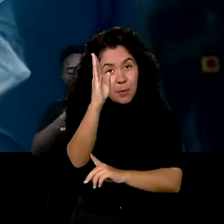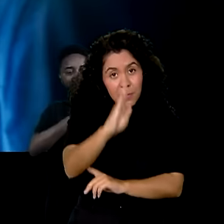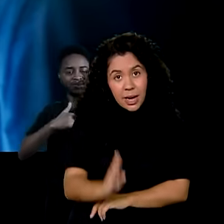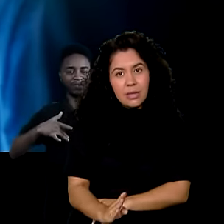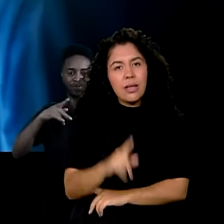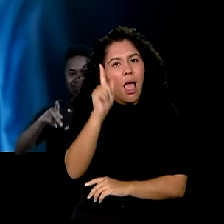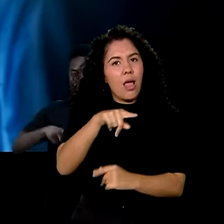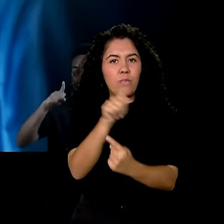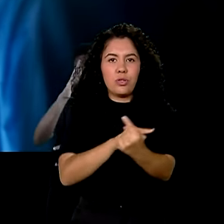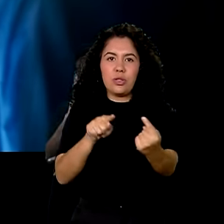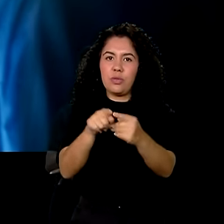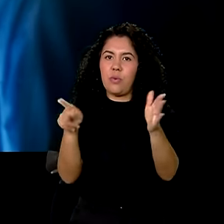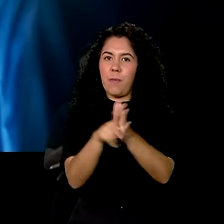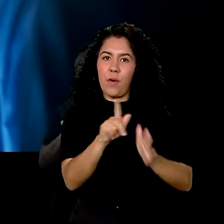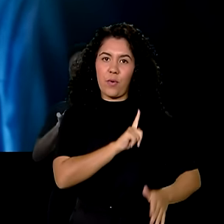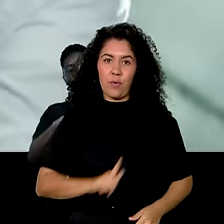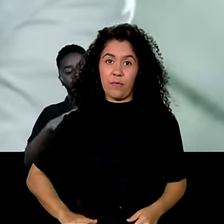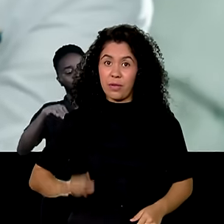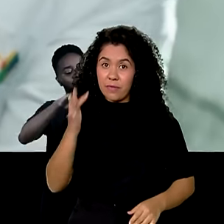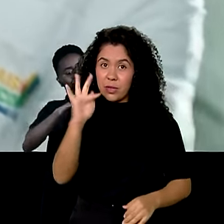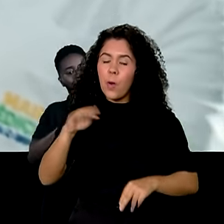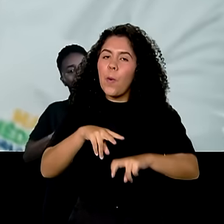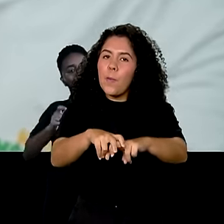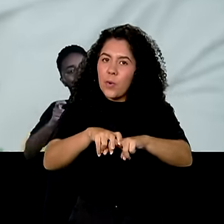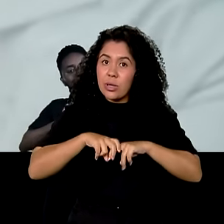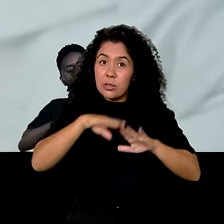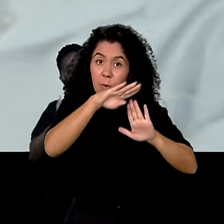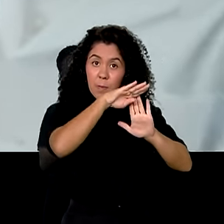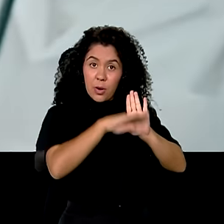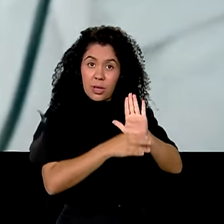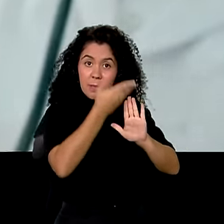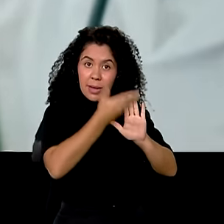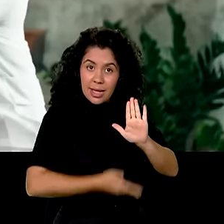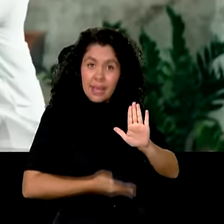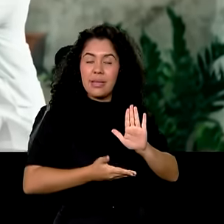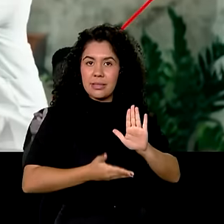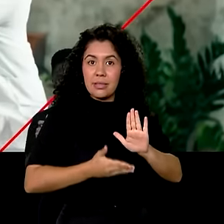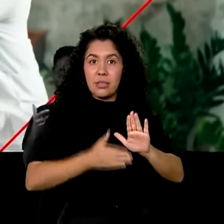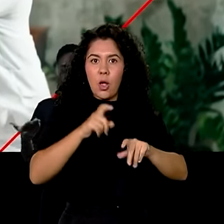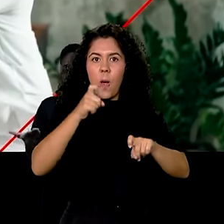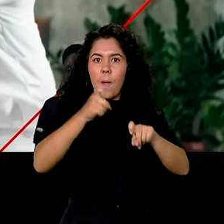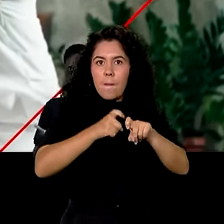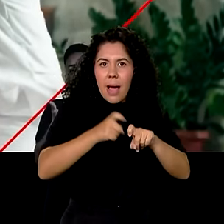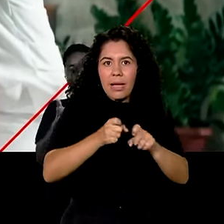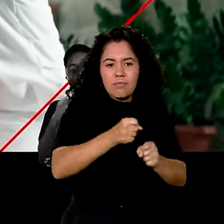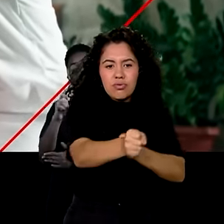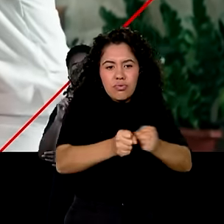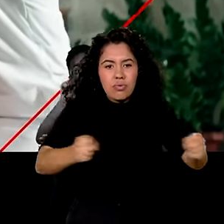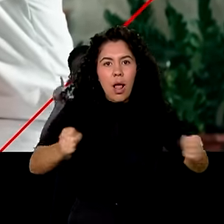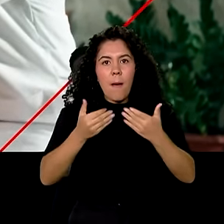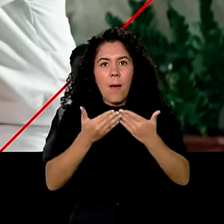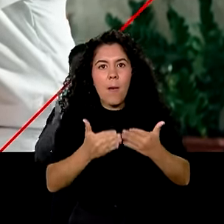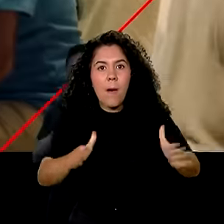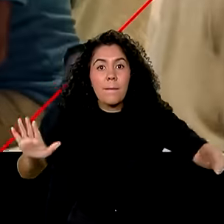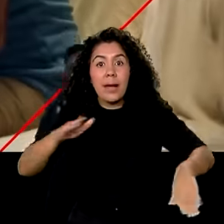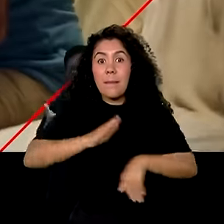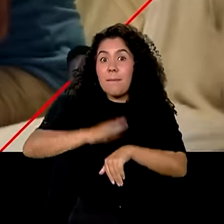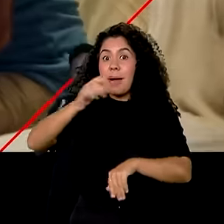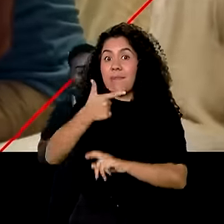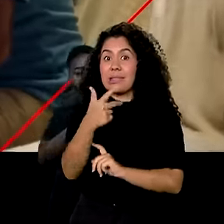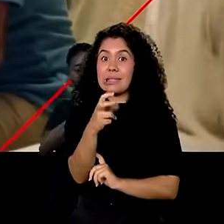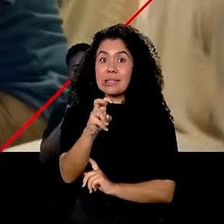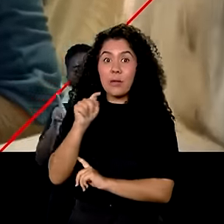governo federal. Por isso, o programa Mais Médicos foi ampliado. Agora, são mais de 25 mil médicos